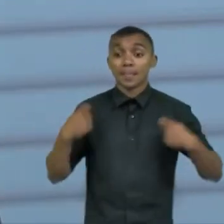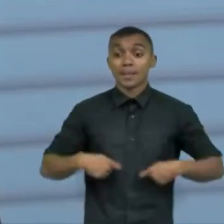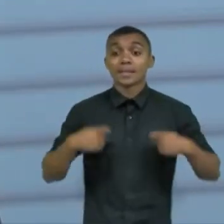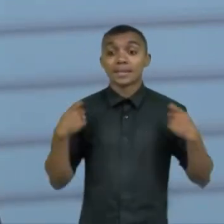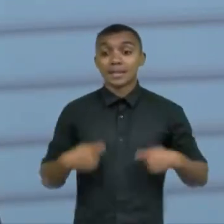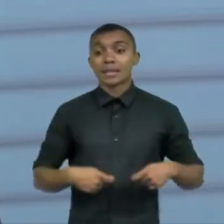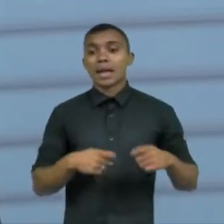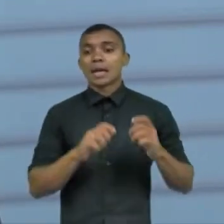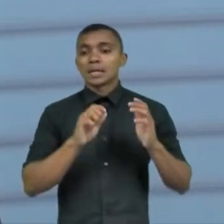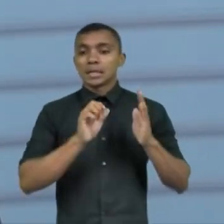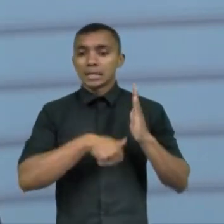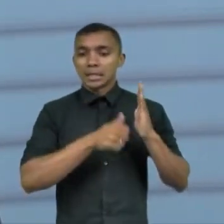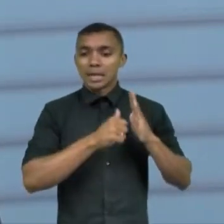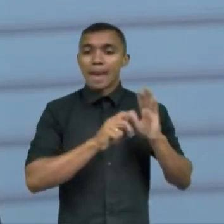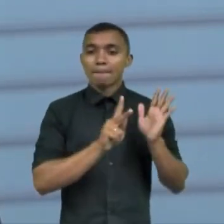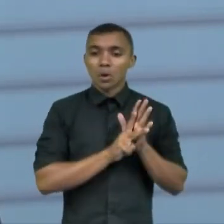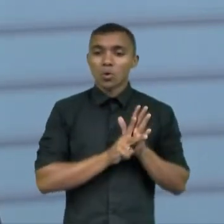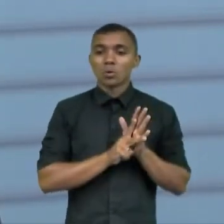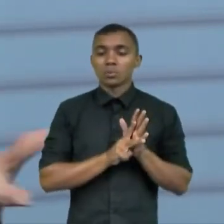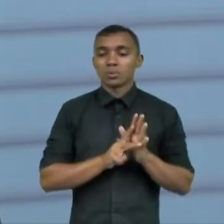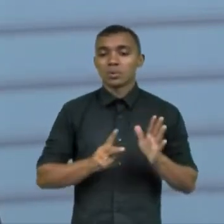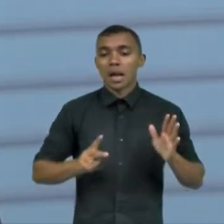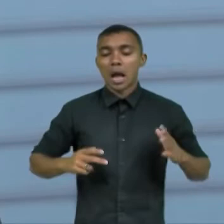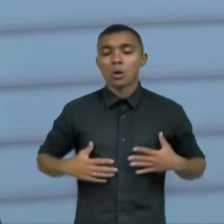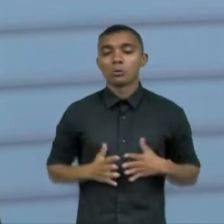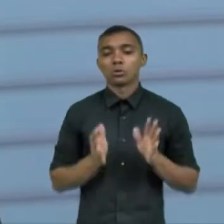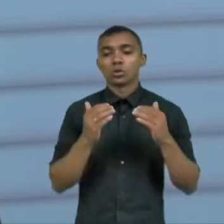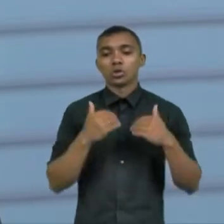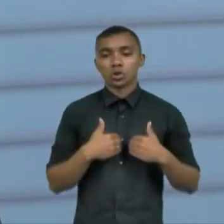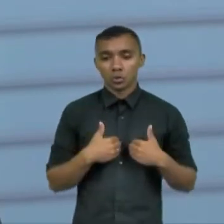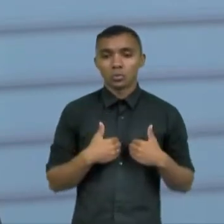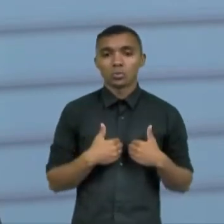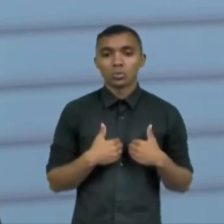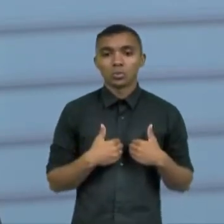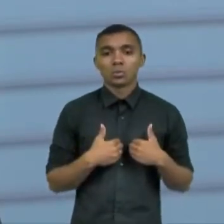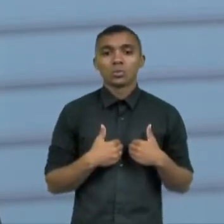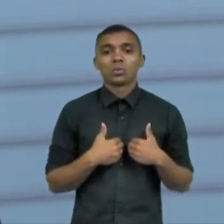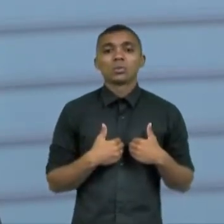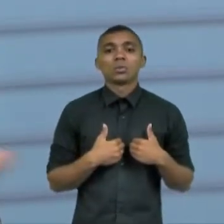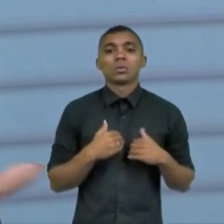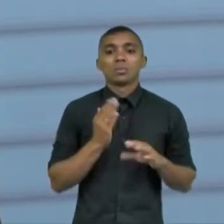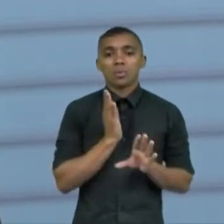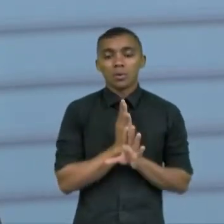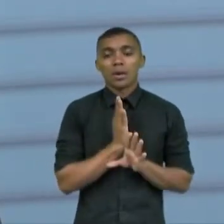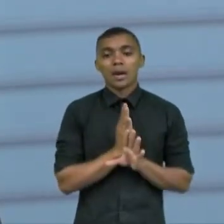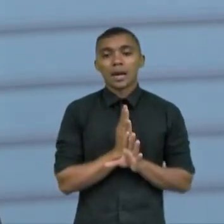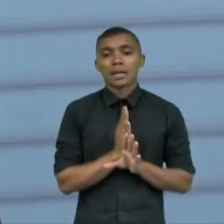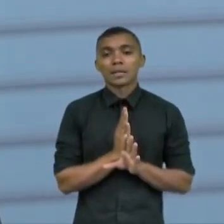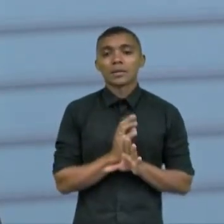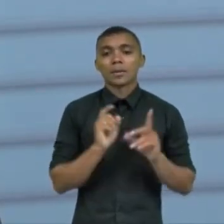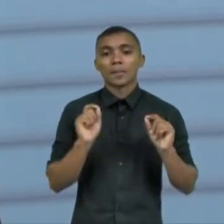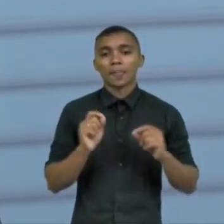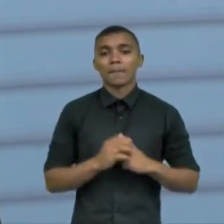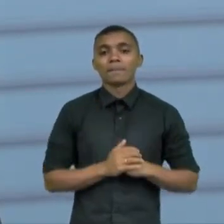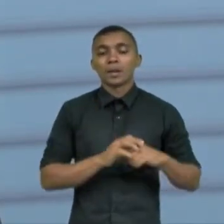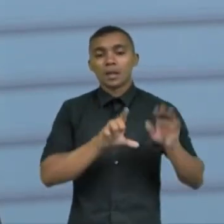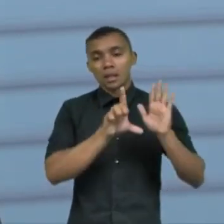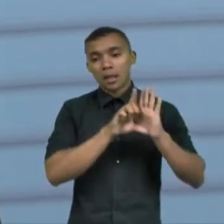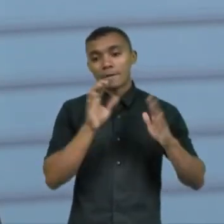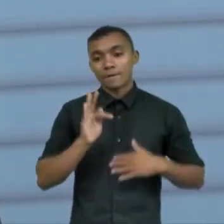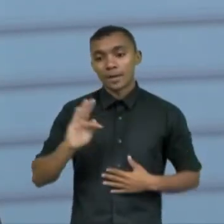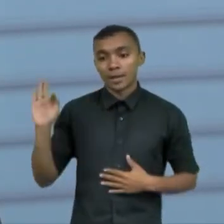a identidade do autista né para ser também colocada como a cipteia né da lei federal